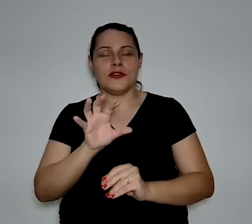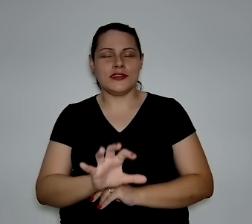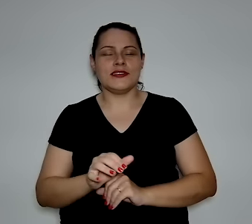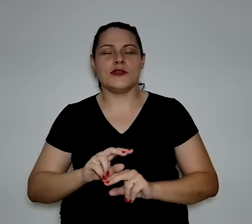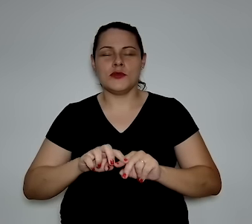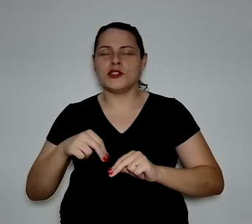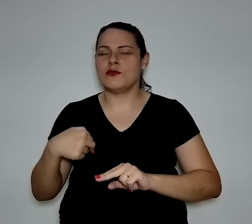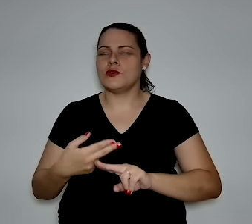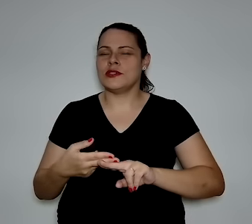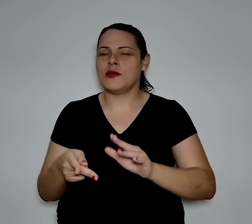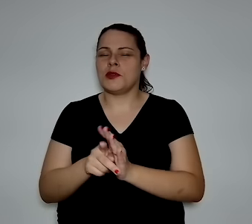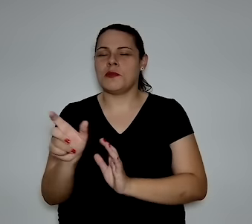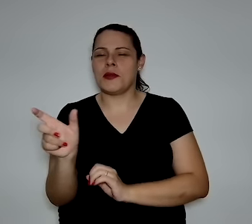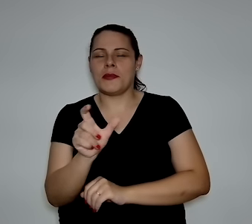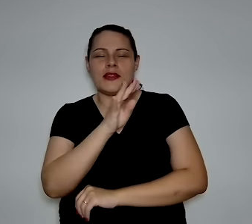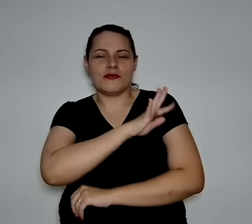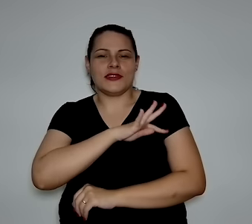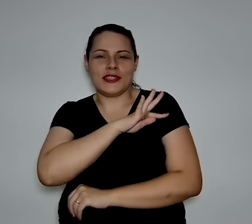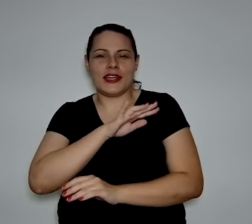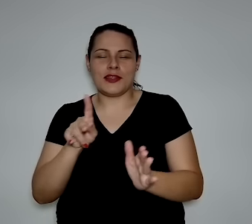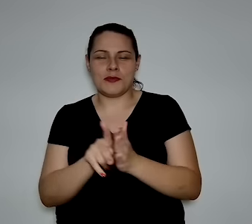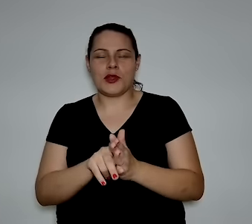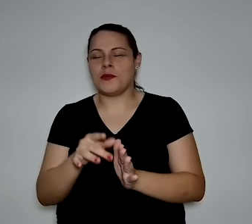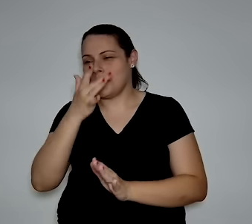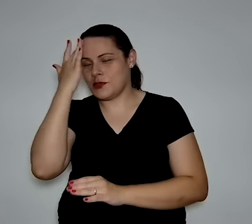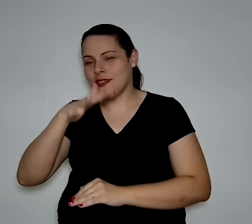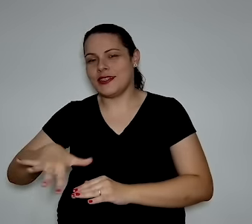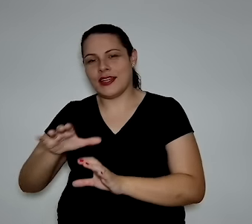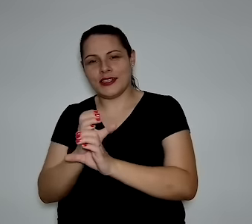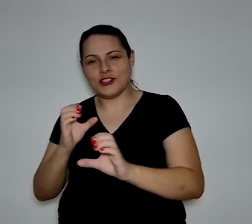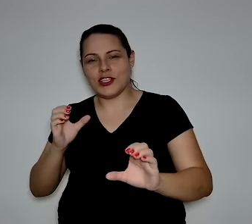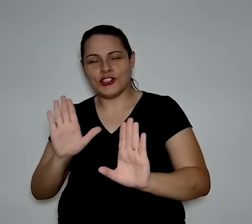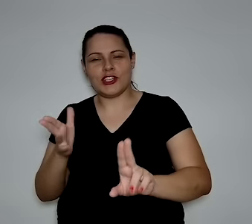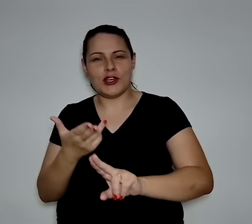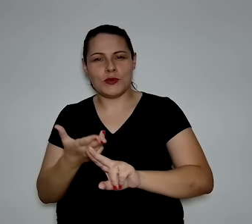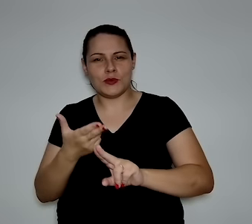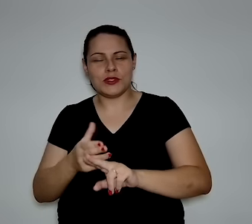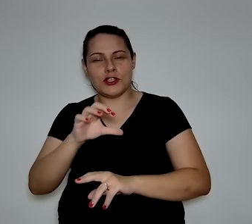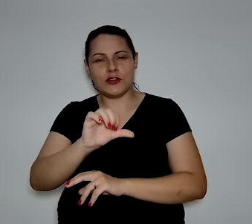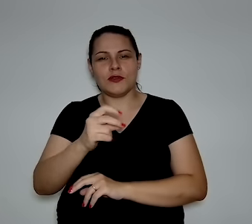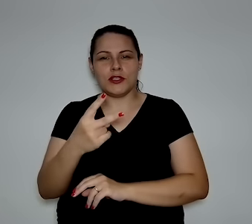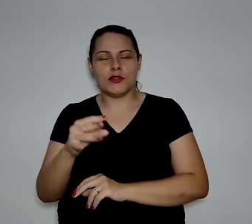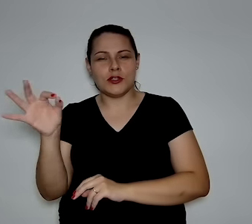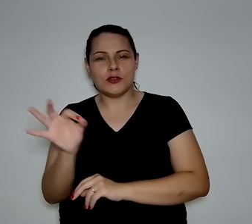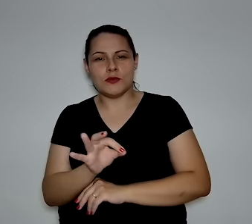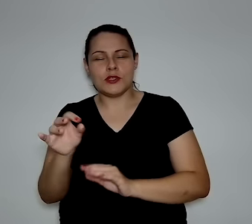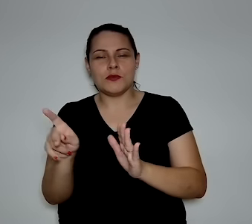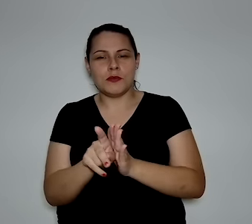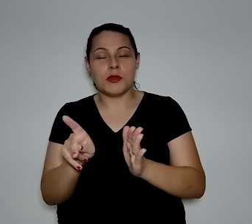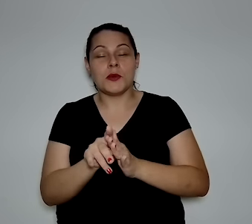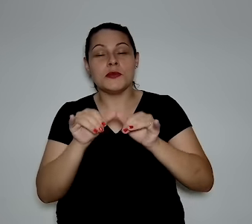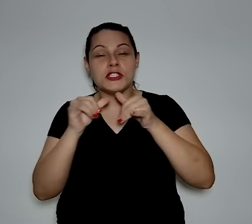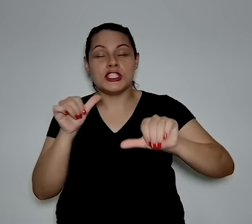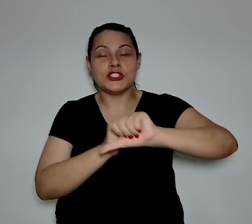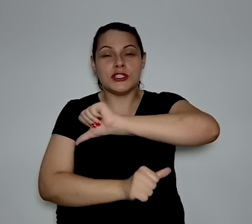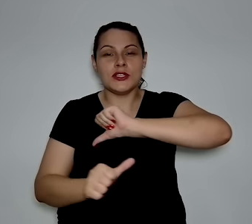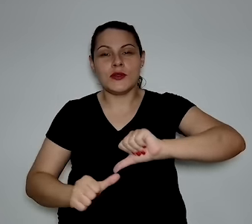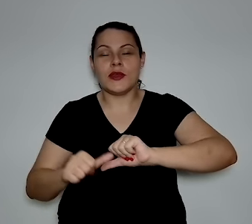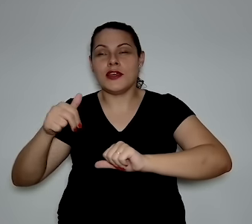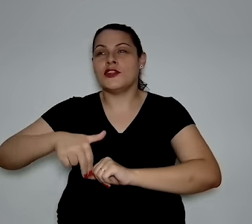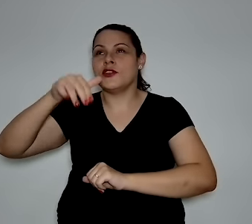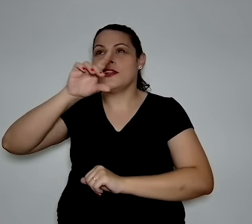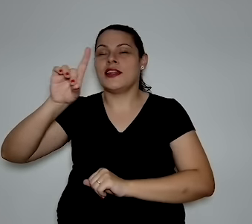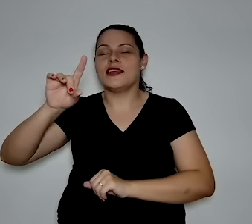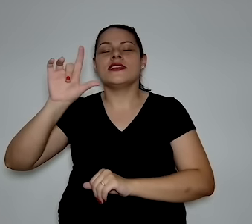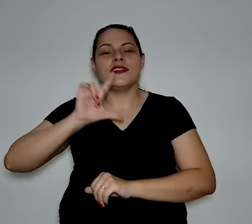grid, para usar a expressão técnica dos técnicos, engenharia elétrica, 92% em energia renovável.